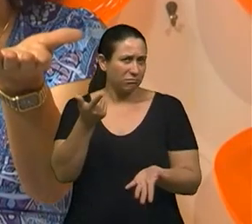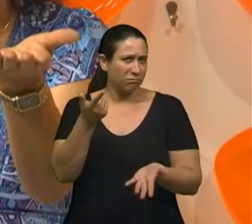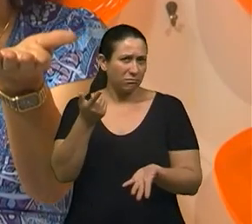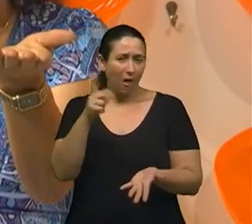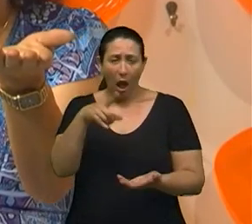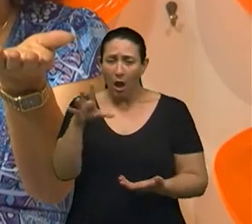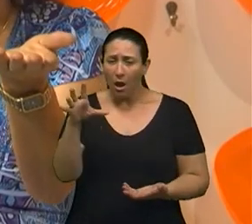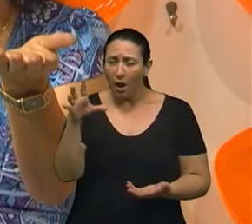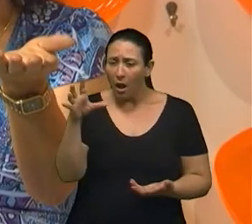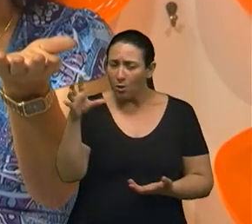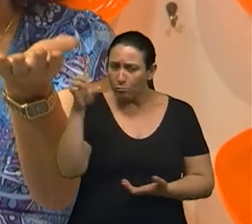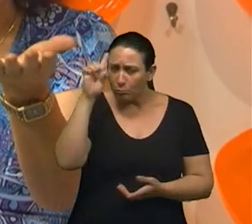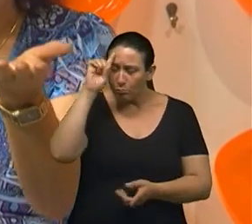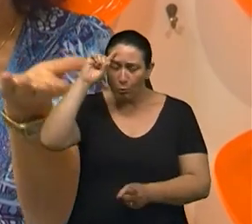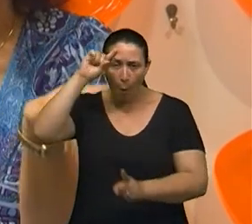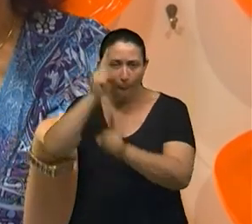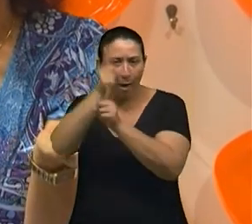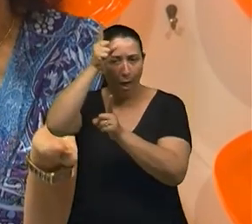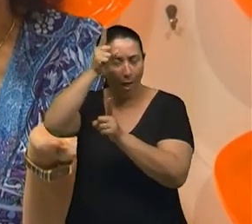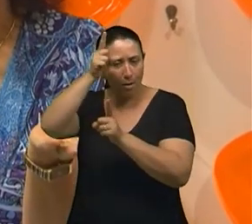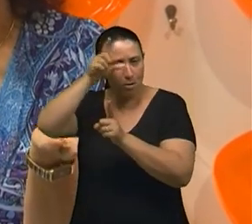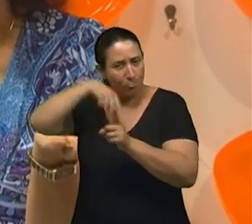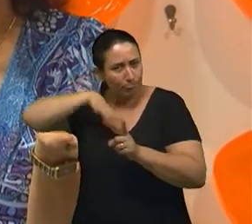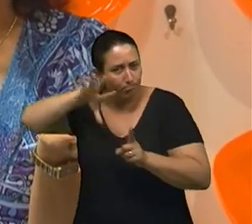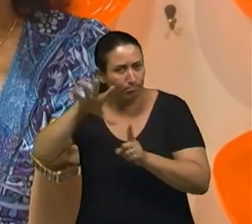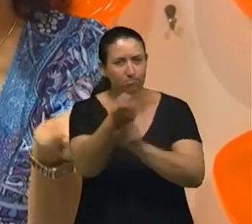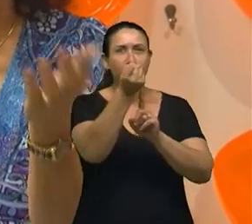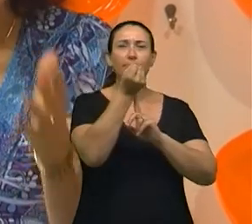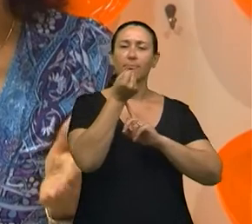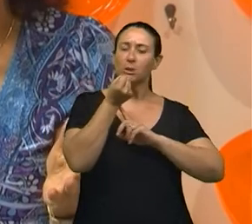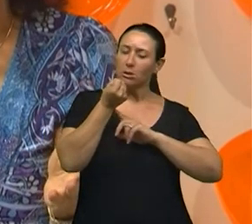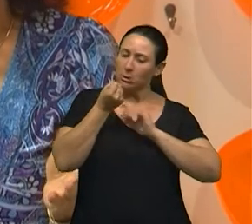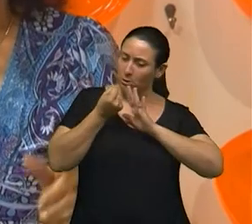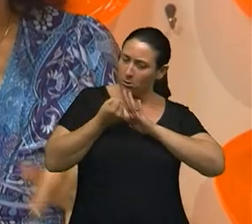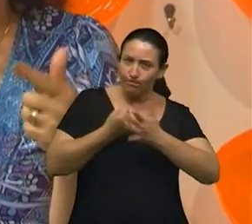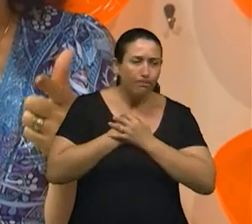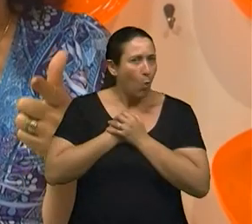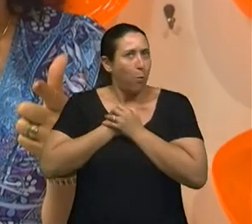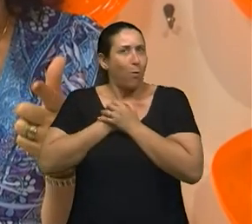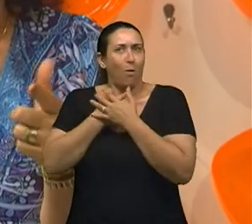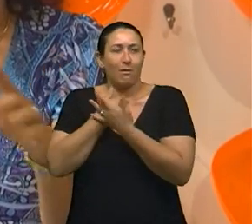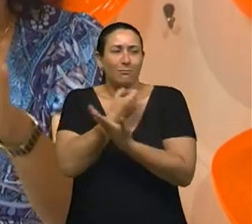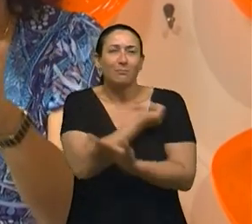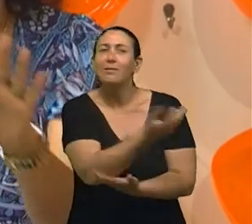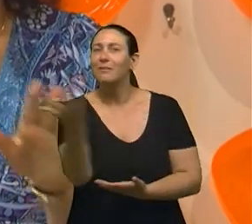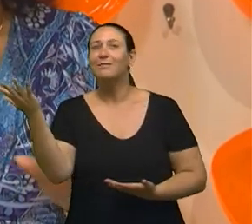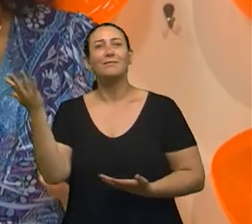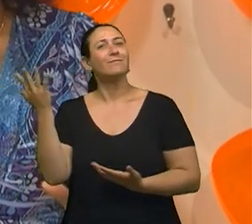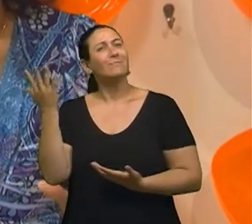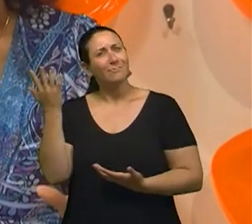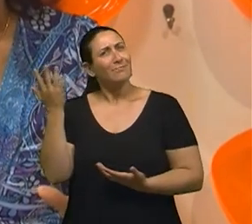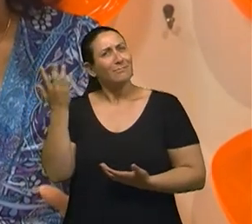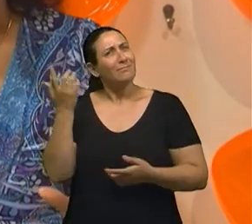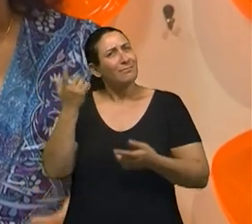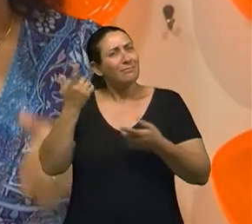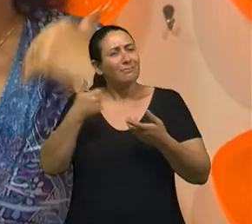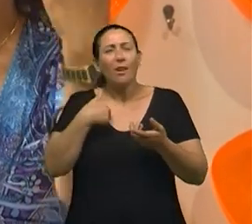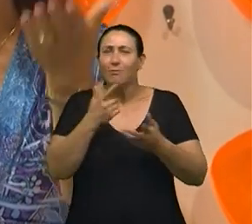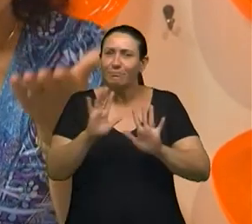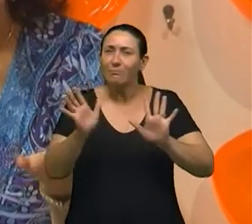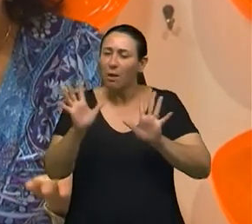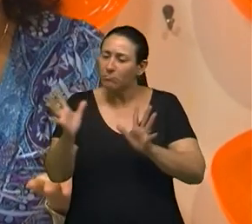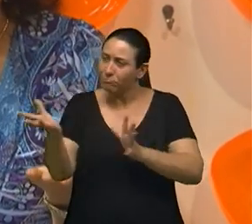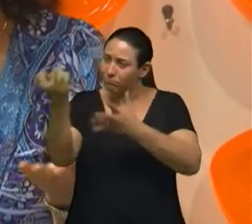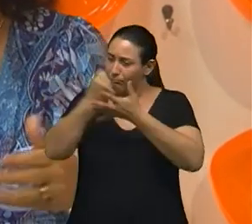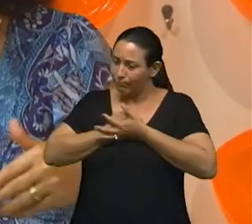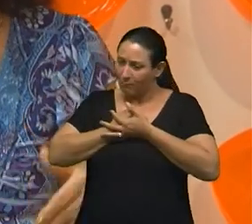a descoberta disso. Não adianta que ninguém pode dar de presente. E até acho muito bom, porque se dessem de presente era um tipo de autoritarismo, né? Estão me